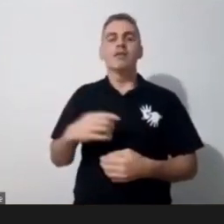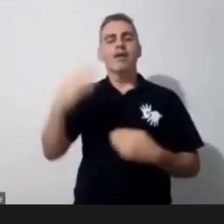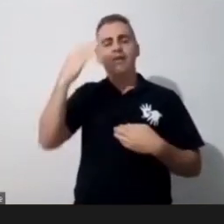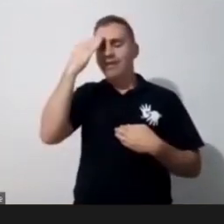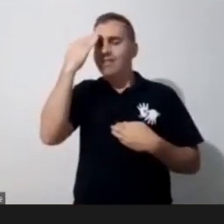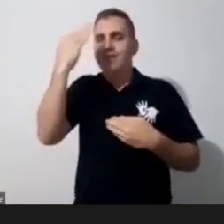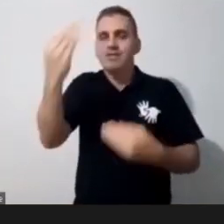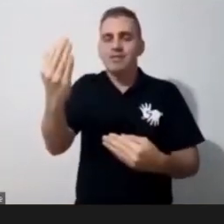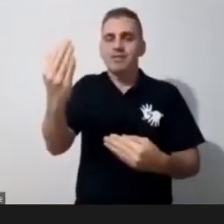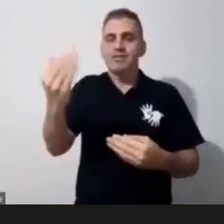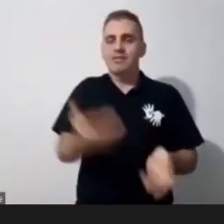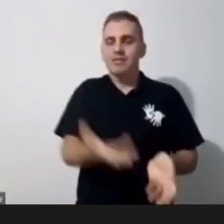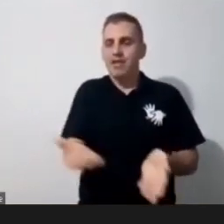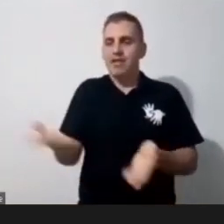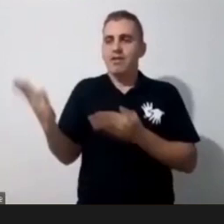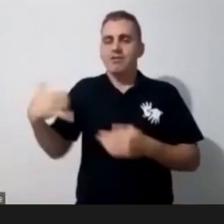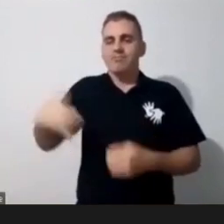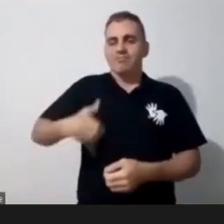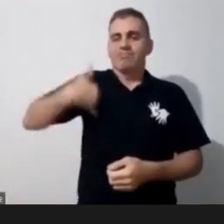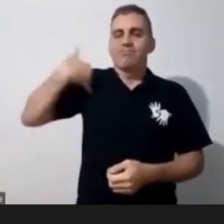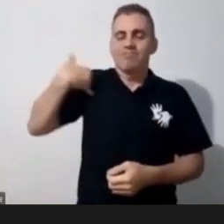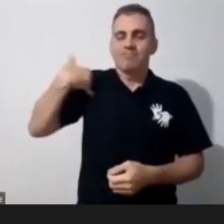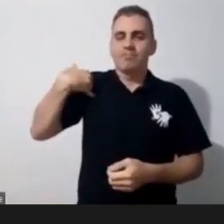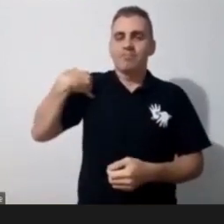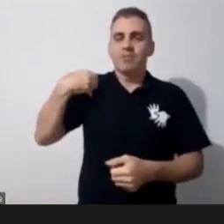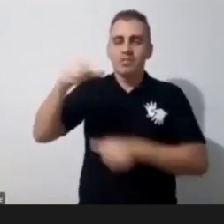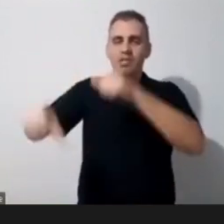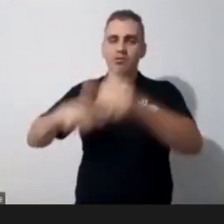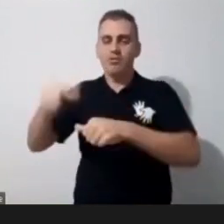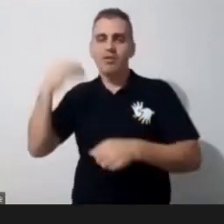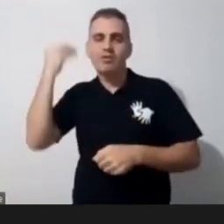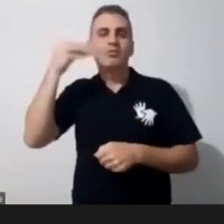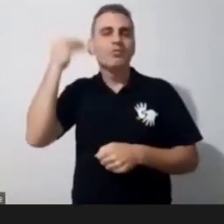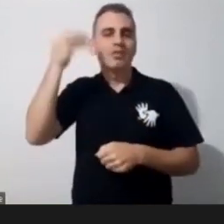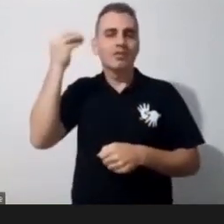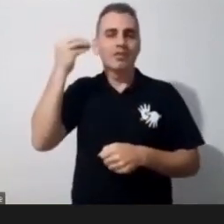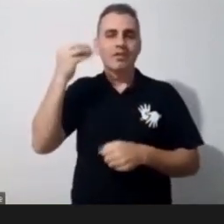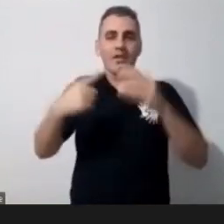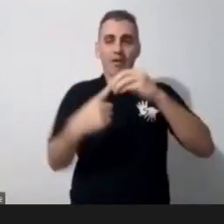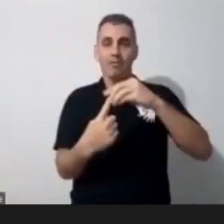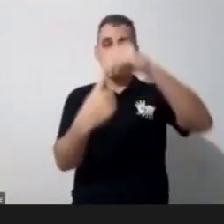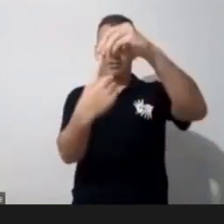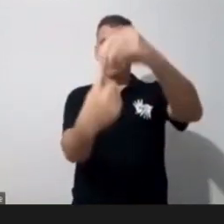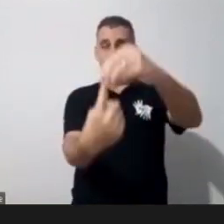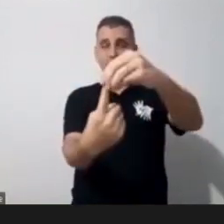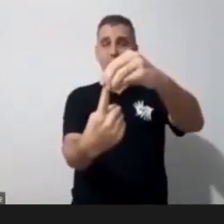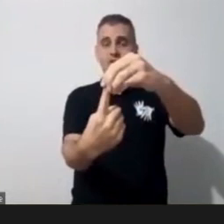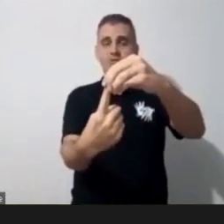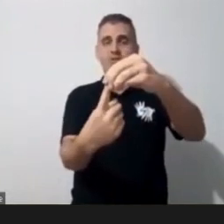recebê-las pela troca de experiência e principalmente para a gente tratar de um tema tão